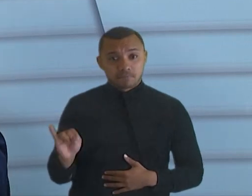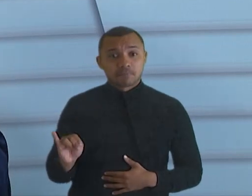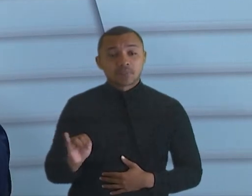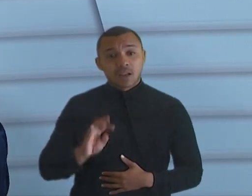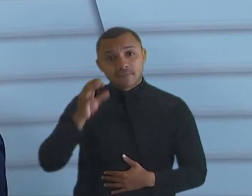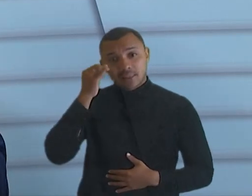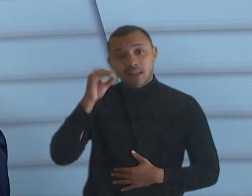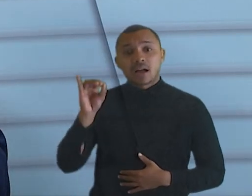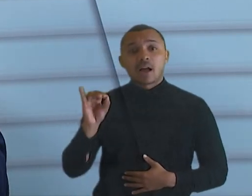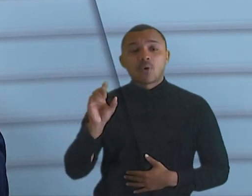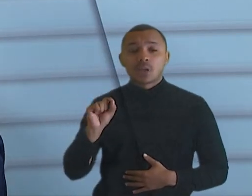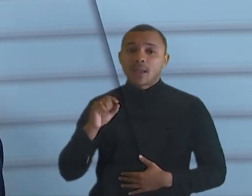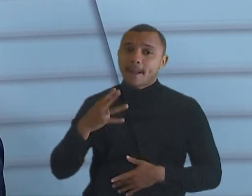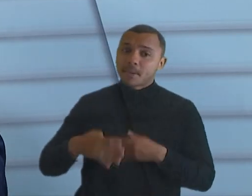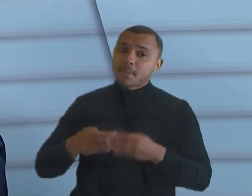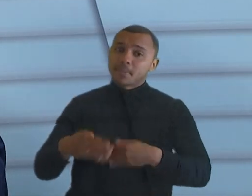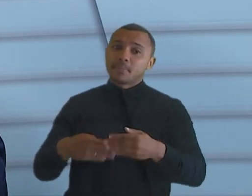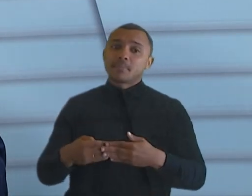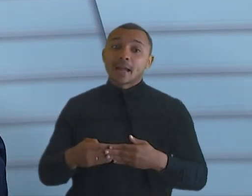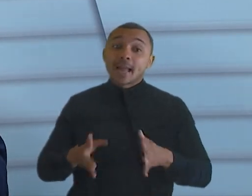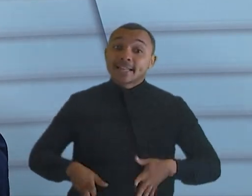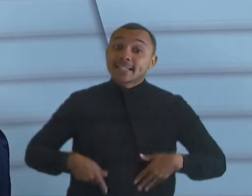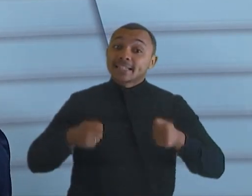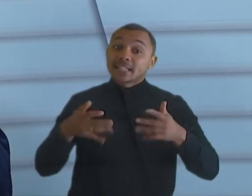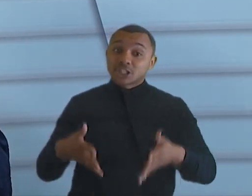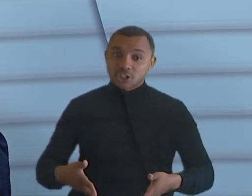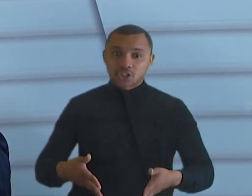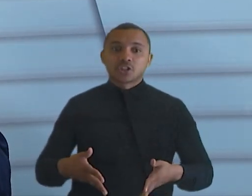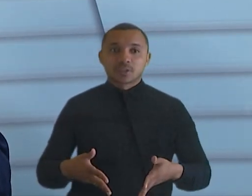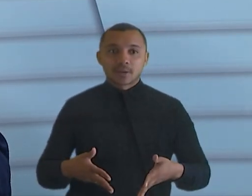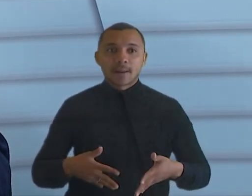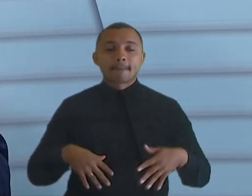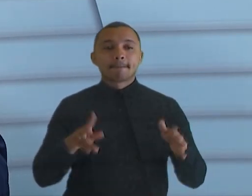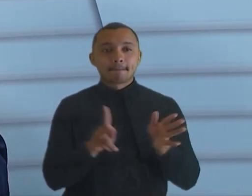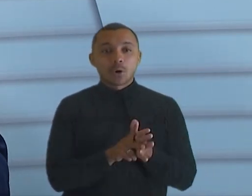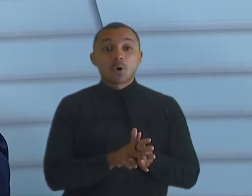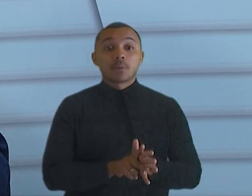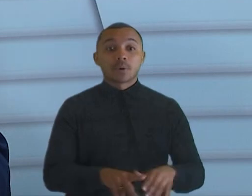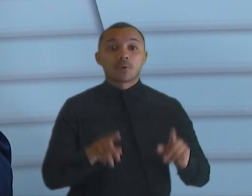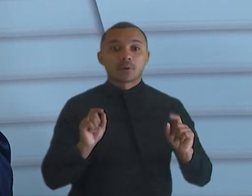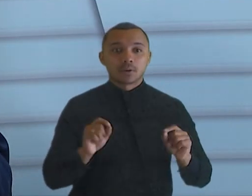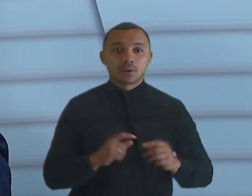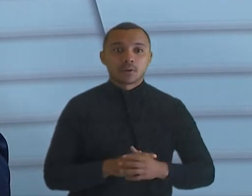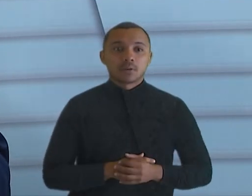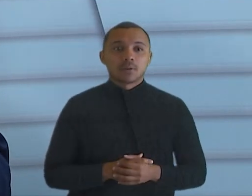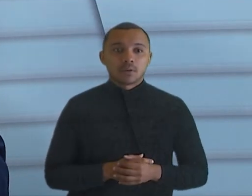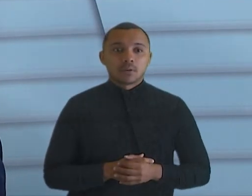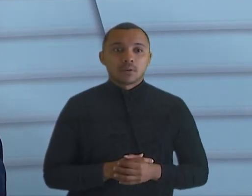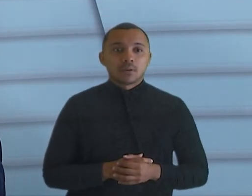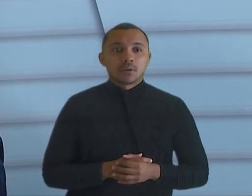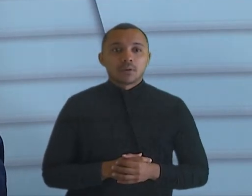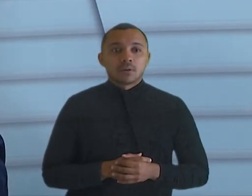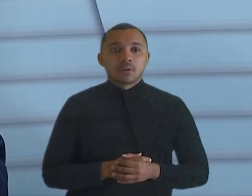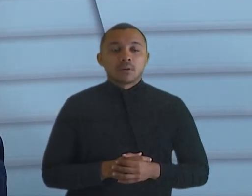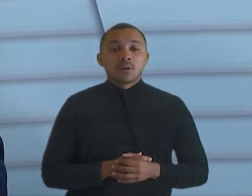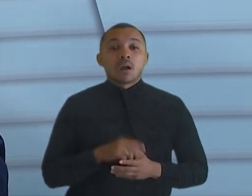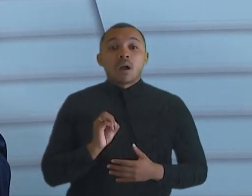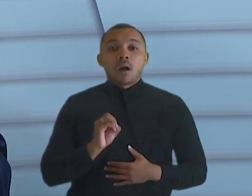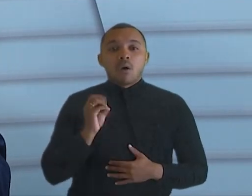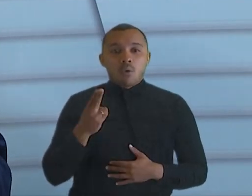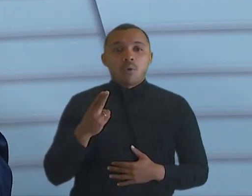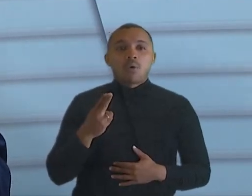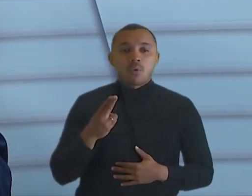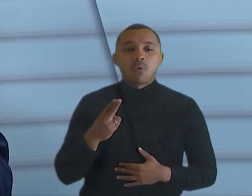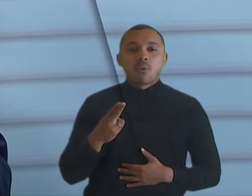processos, os procedimentos e se há um gasto indevido do ponto de vista do procedimento da licitação ou da sua inexigibilidade,